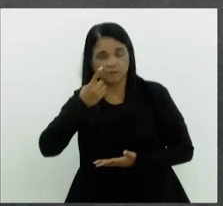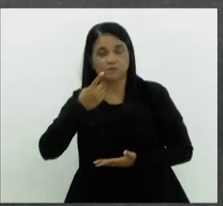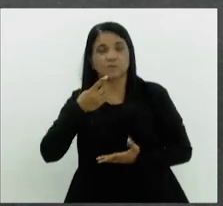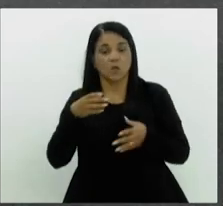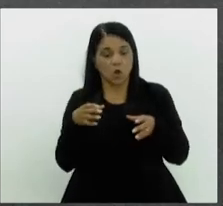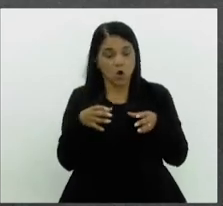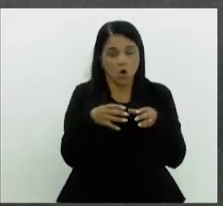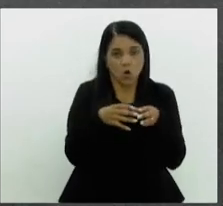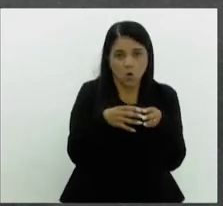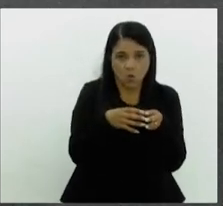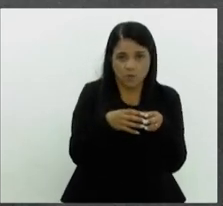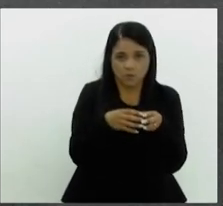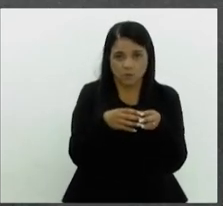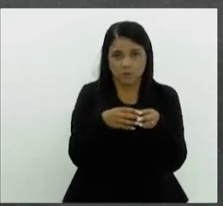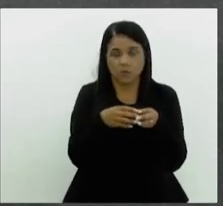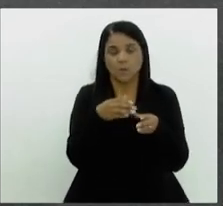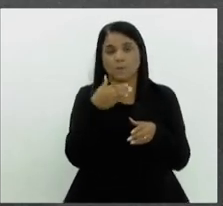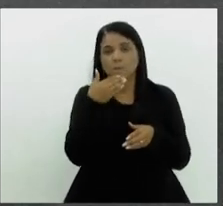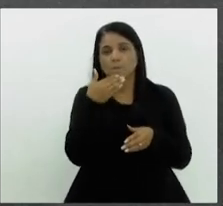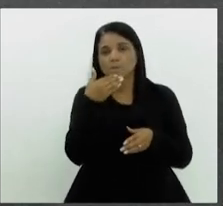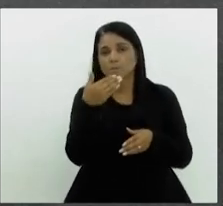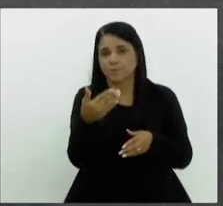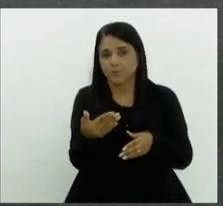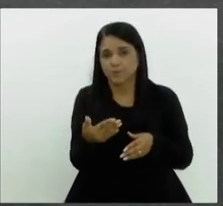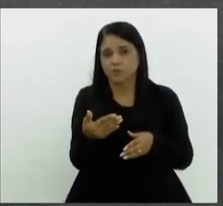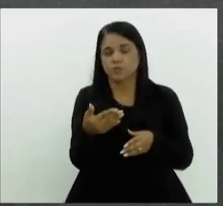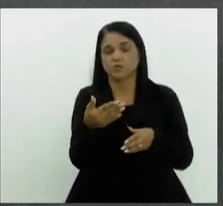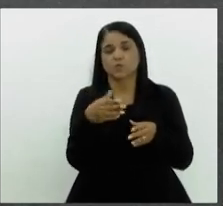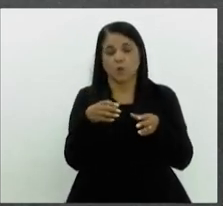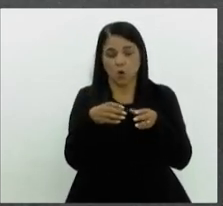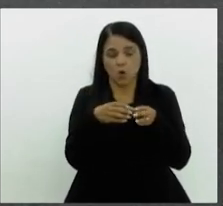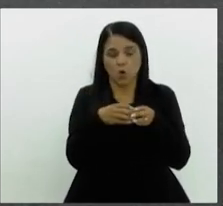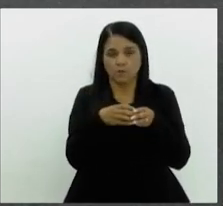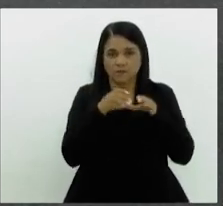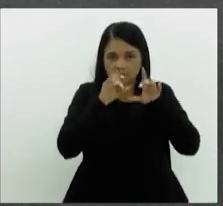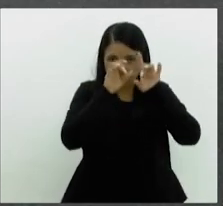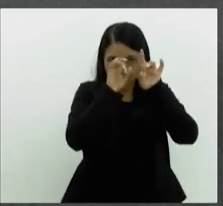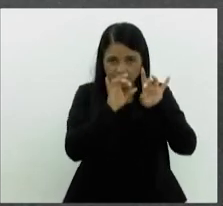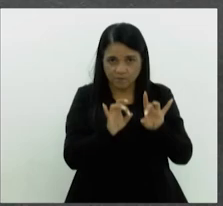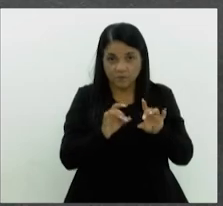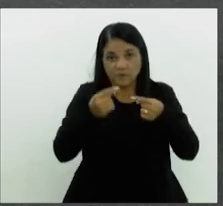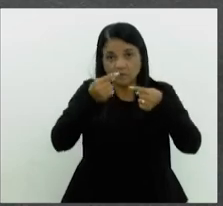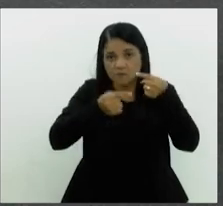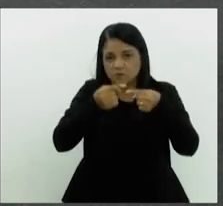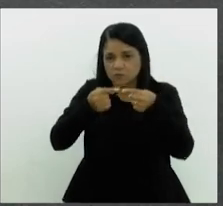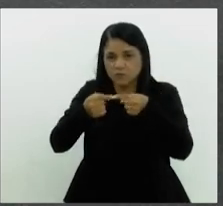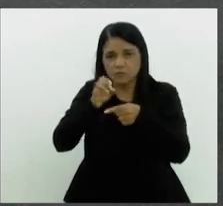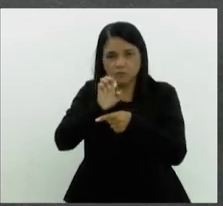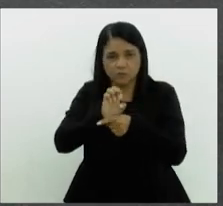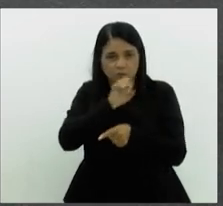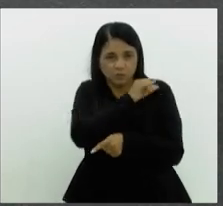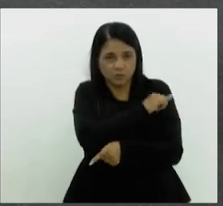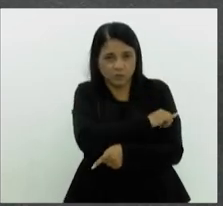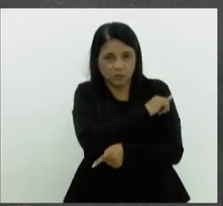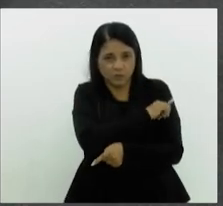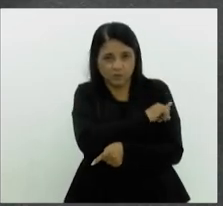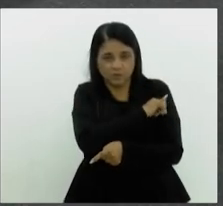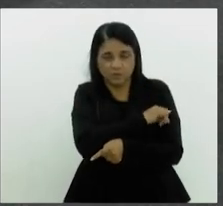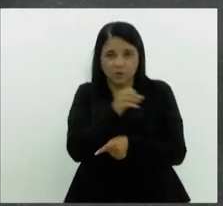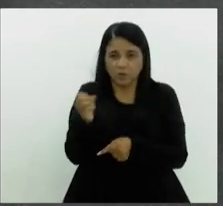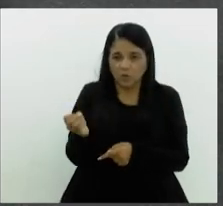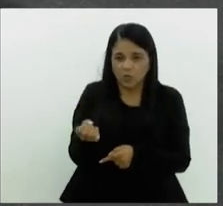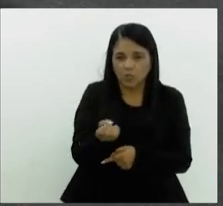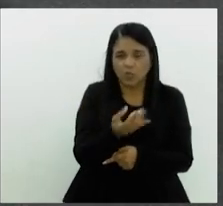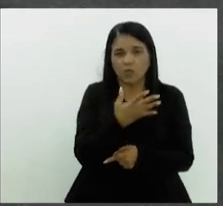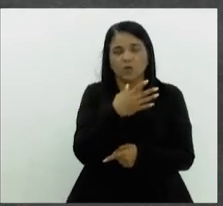comissão, pedido de instauração de uma comissão especial para discutirmos aqui no estado do Rio de Janeiro o novo